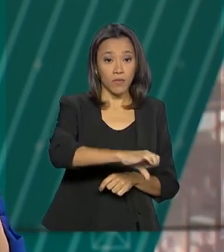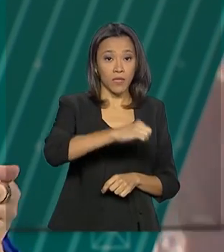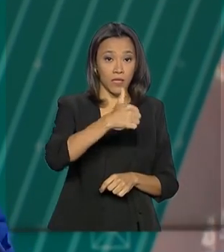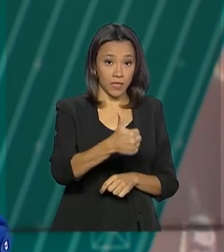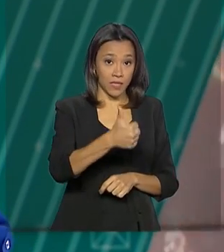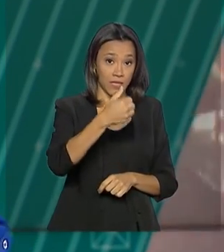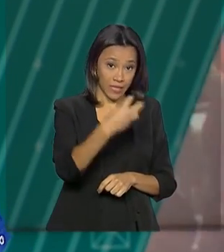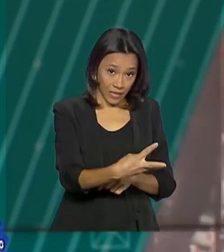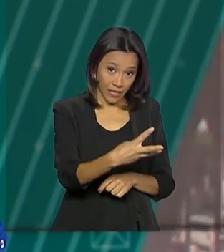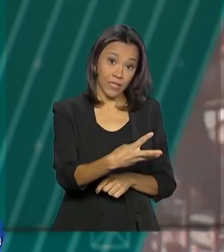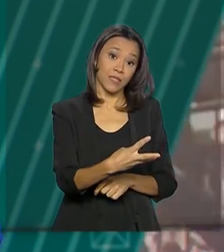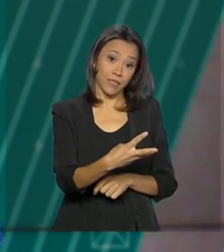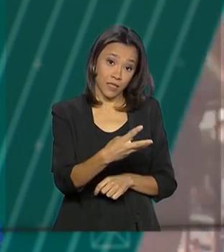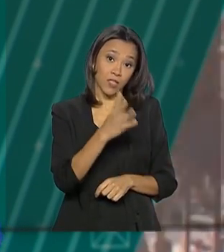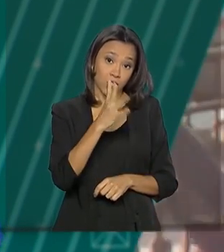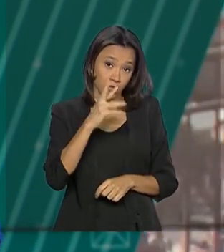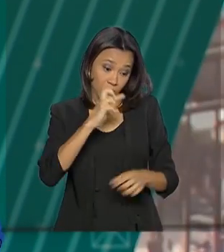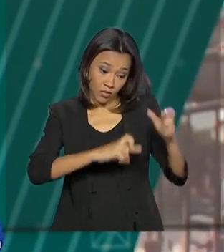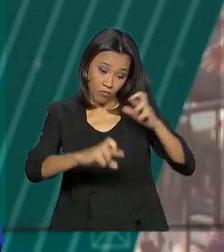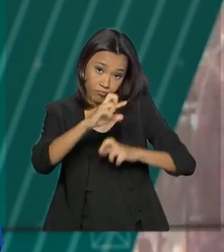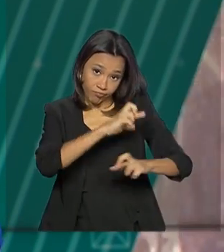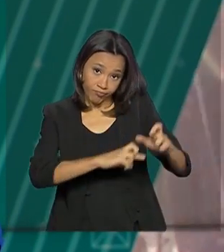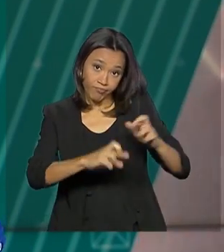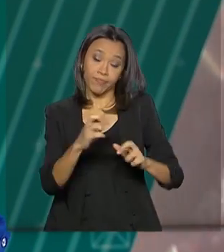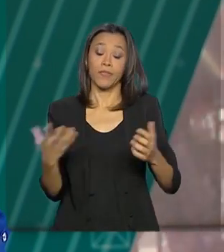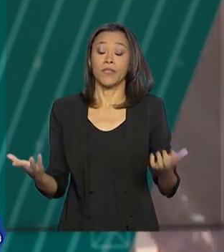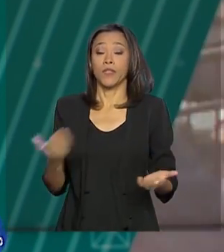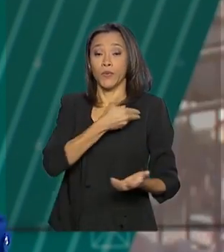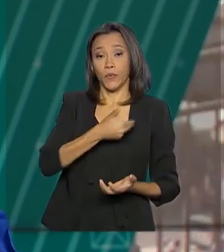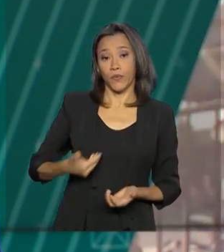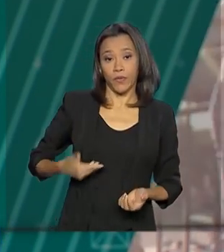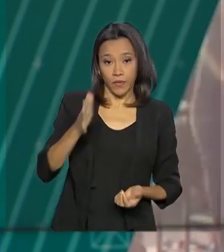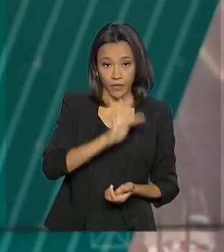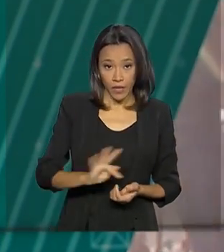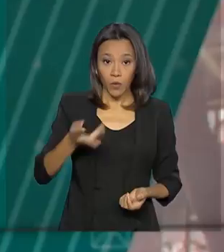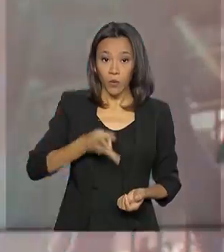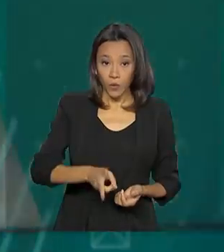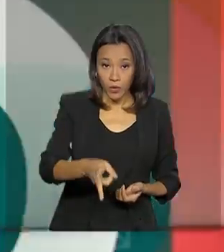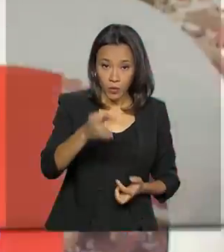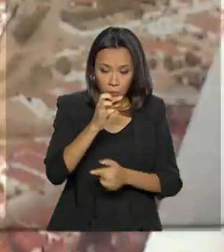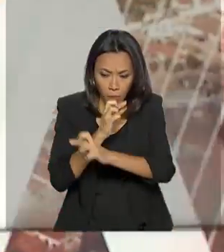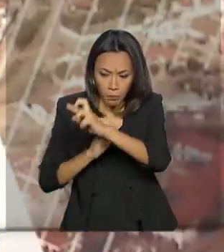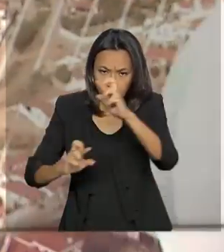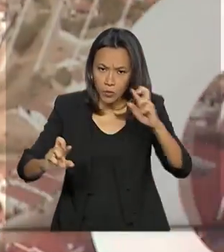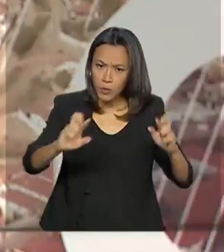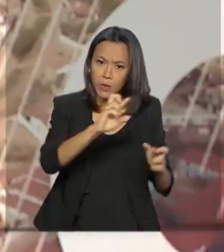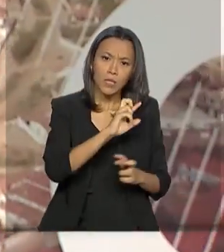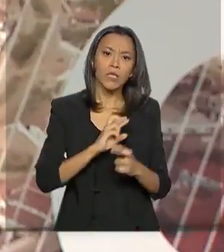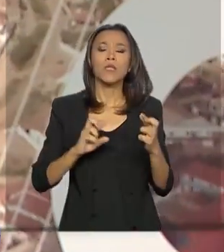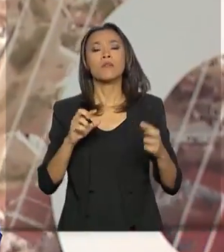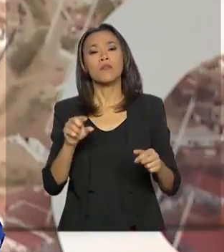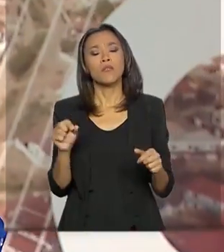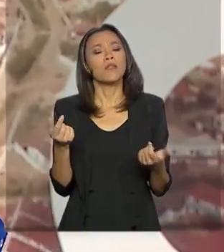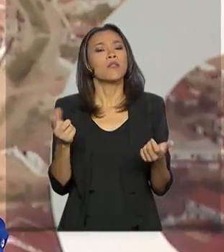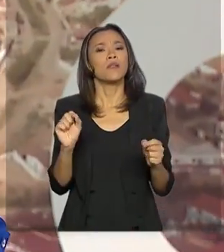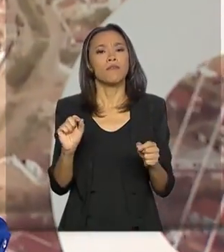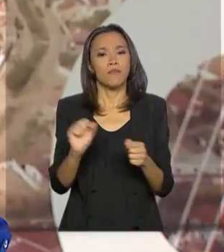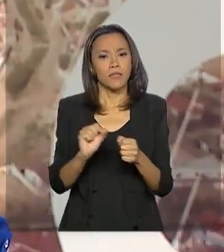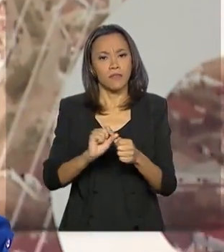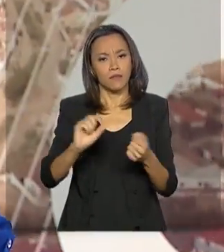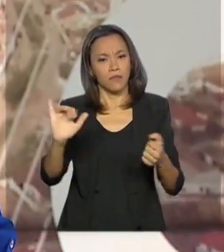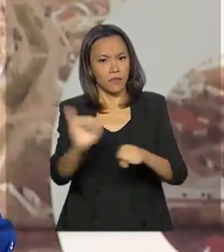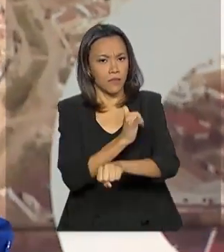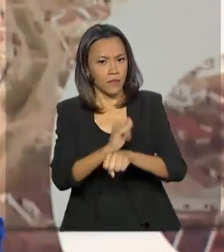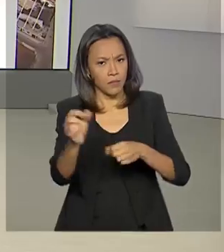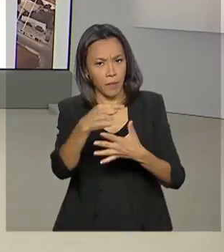e 13 casos estão sendo monitorados. E o governo federal segue monitorando a situação e adotando medidas para enfrentar